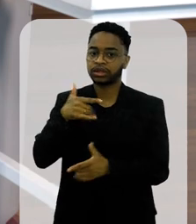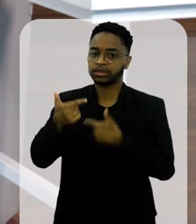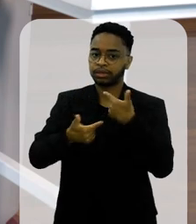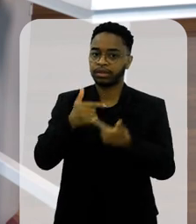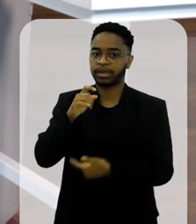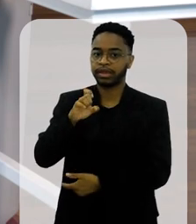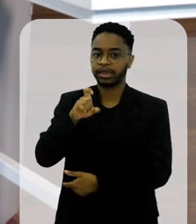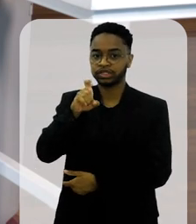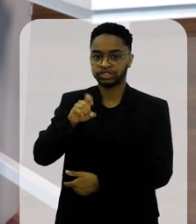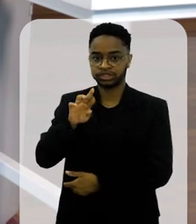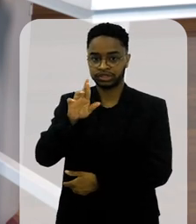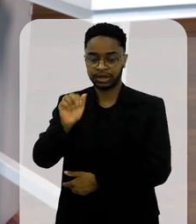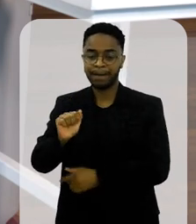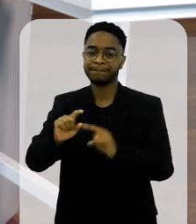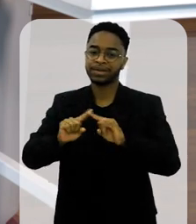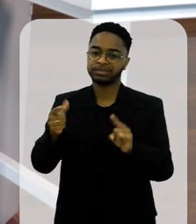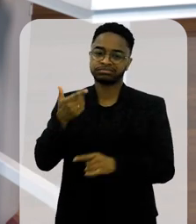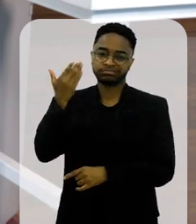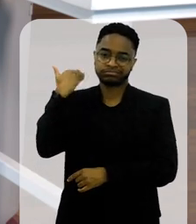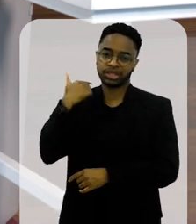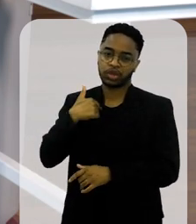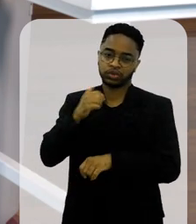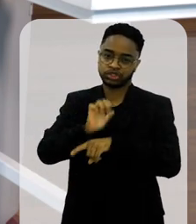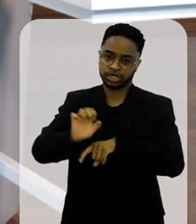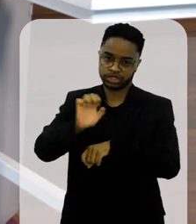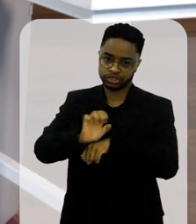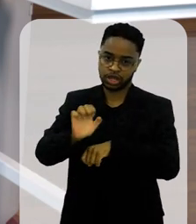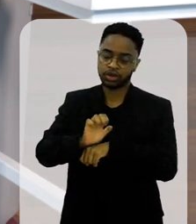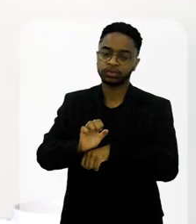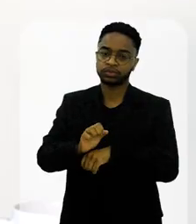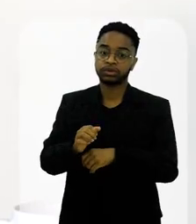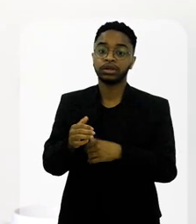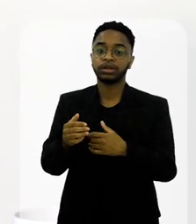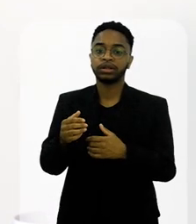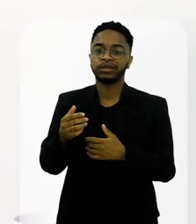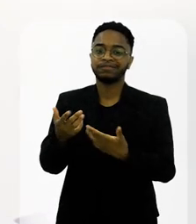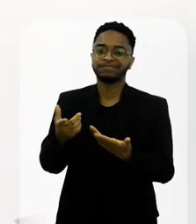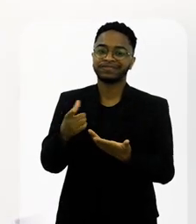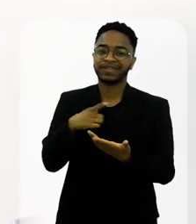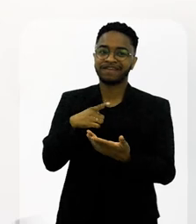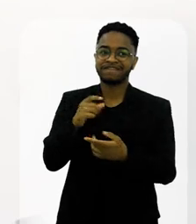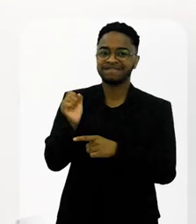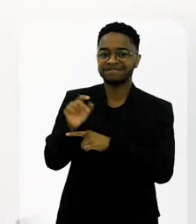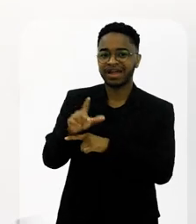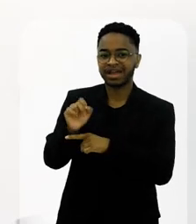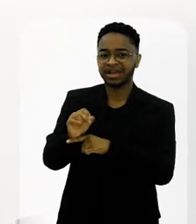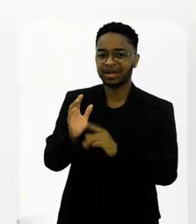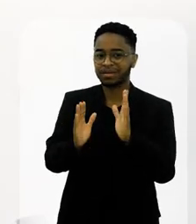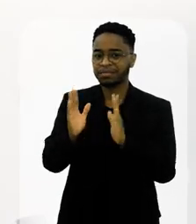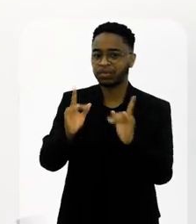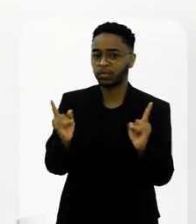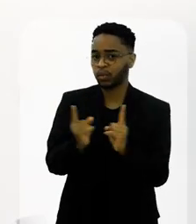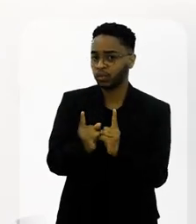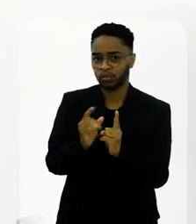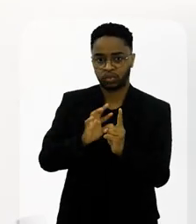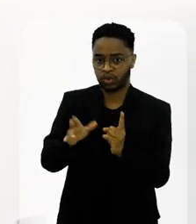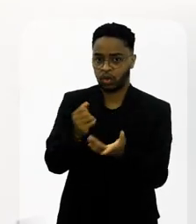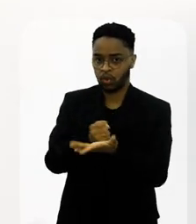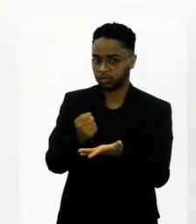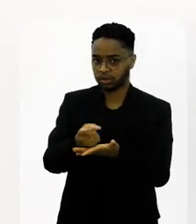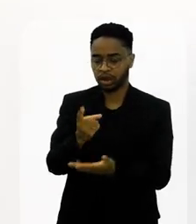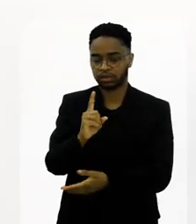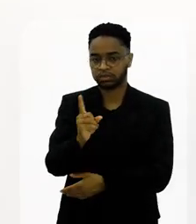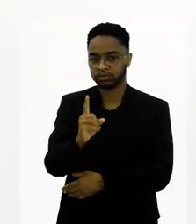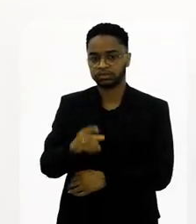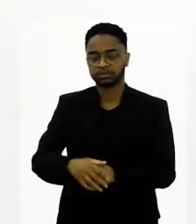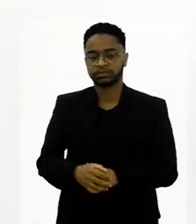que eu já estava no Extra, mas ainda como estagiário, no começo de 2002, eu estava numa vaga temporária, eu não